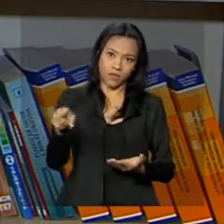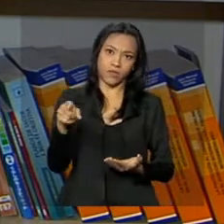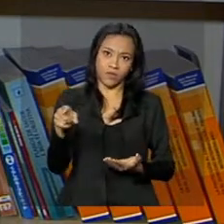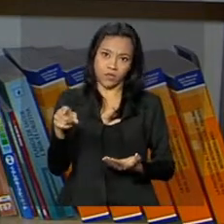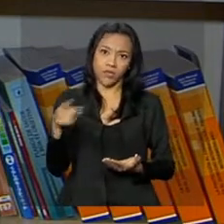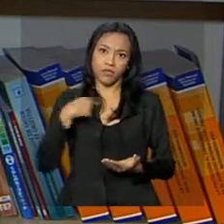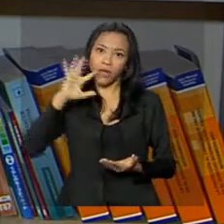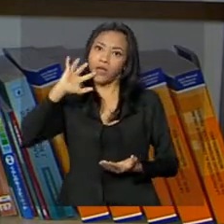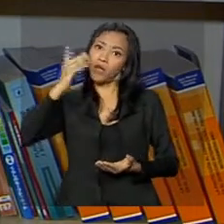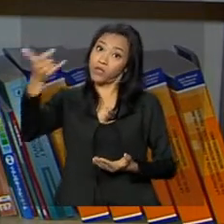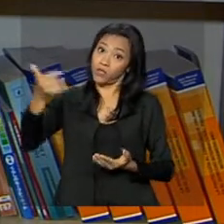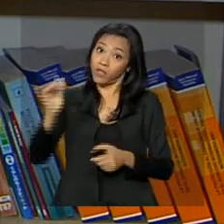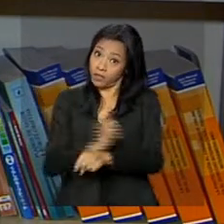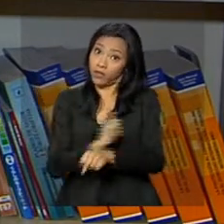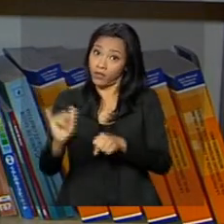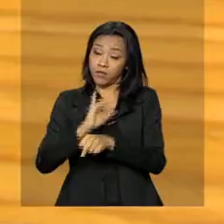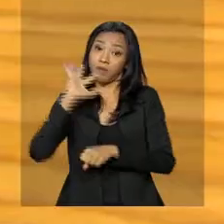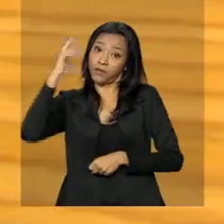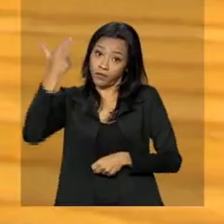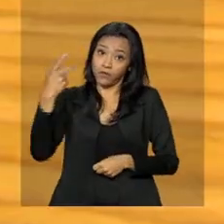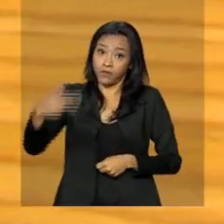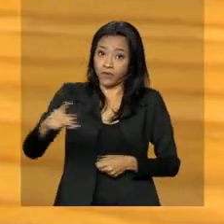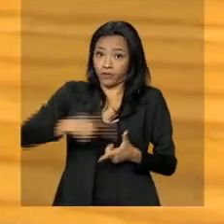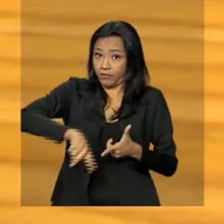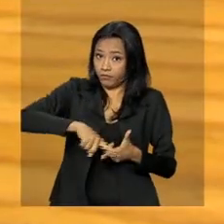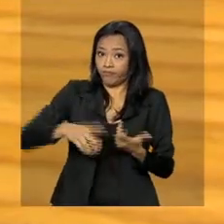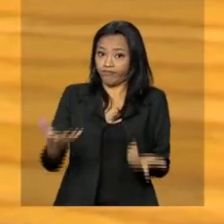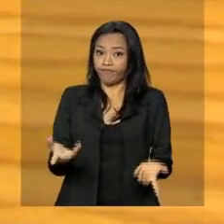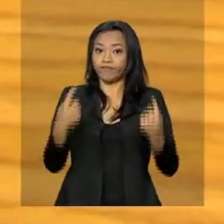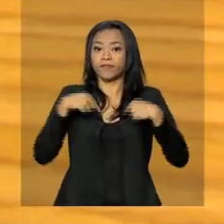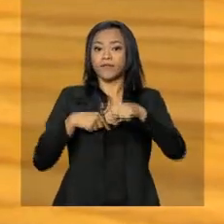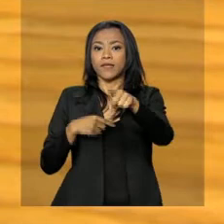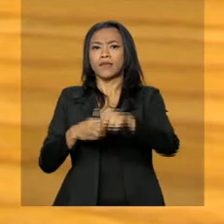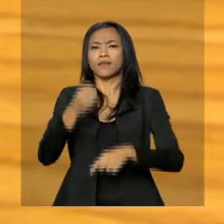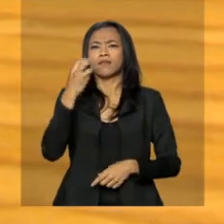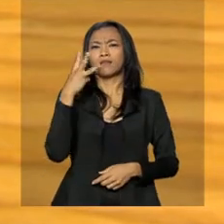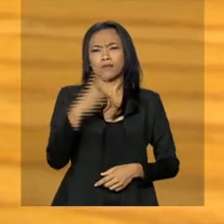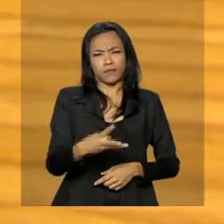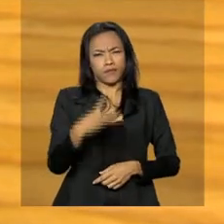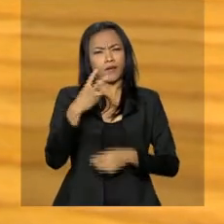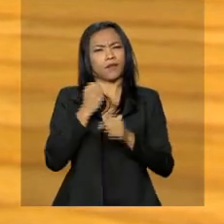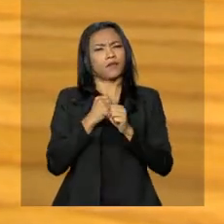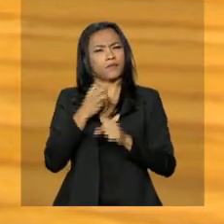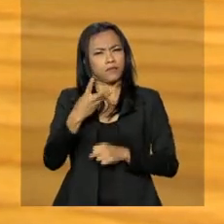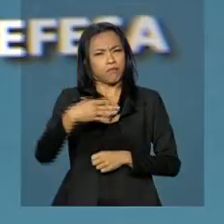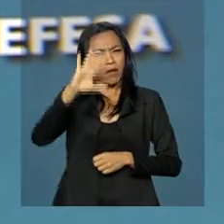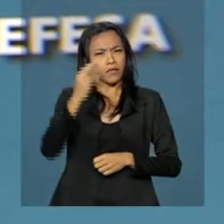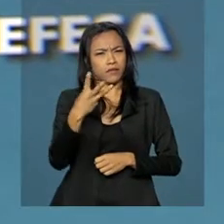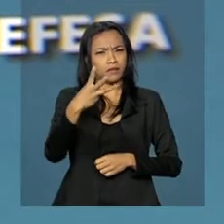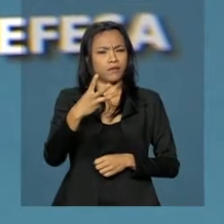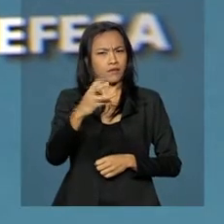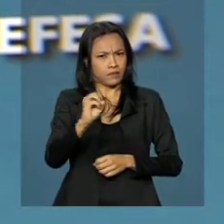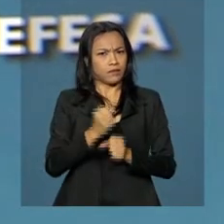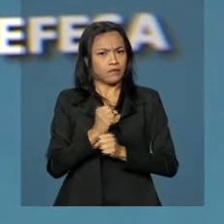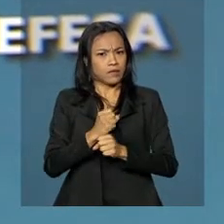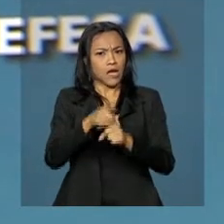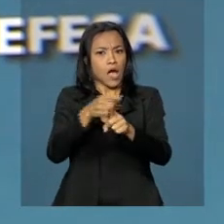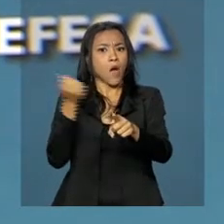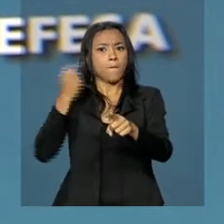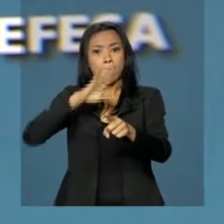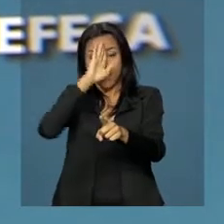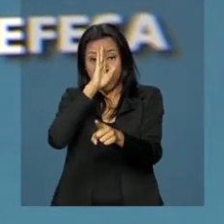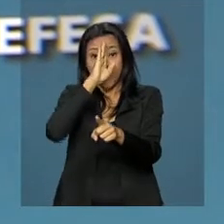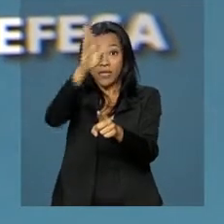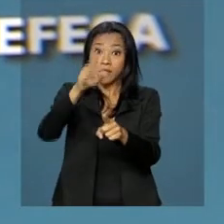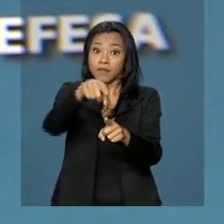de solução de conflitos de consumo. Com quase três décadas, o Código de Defesa do Consumidor continua como principal